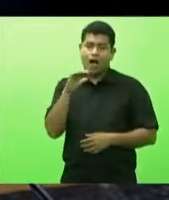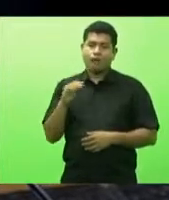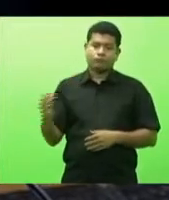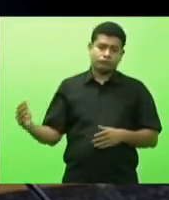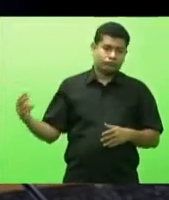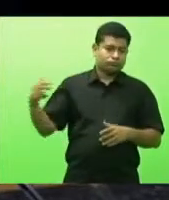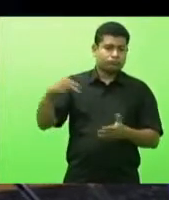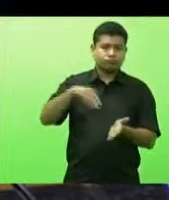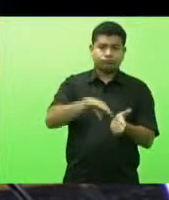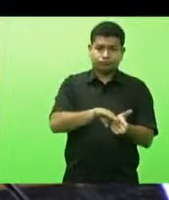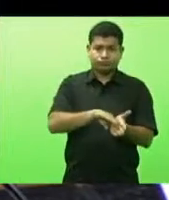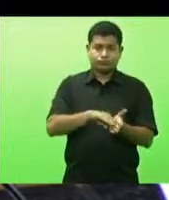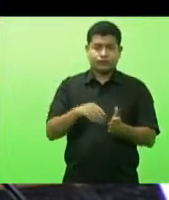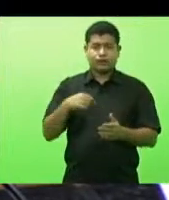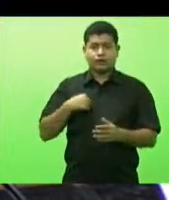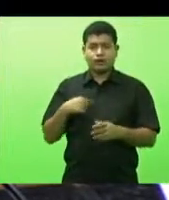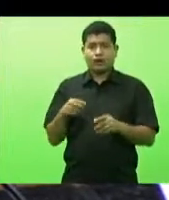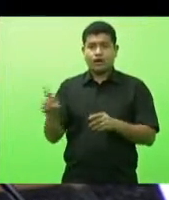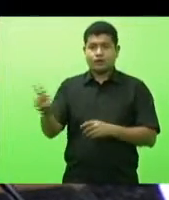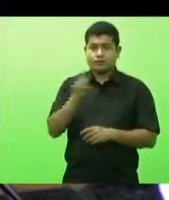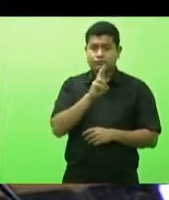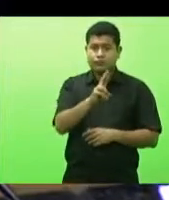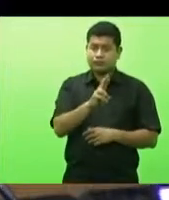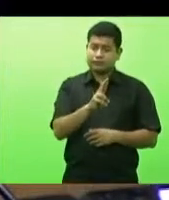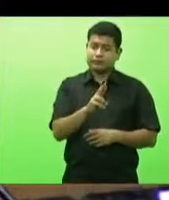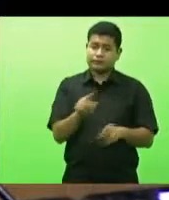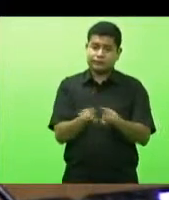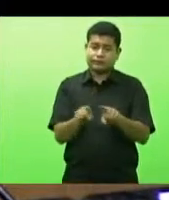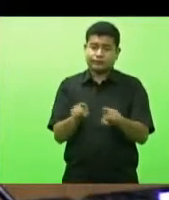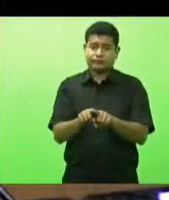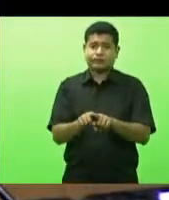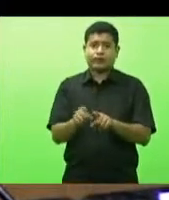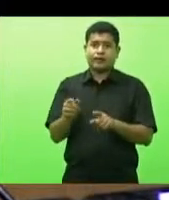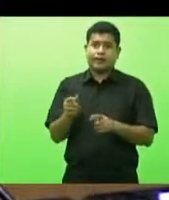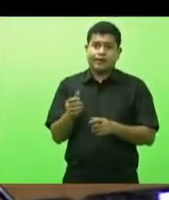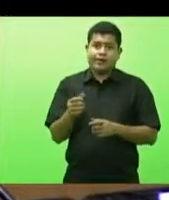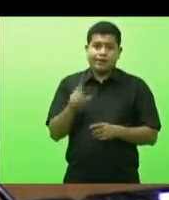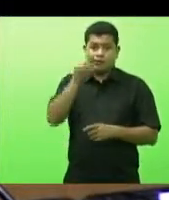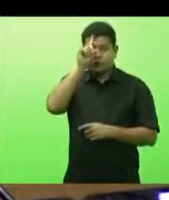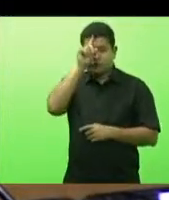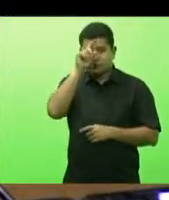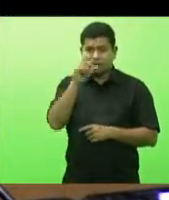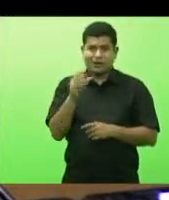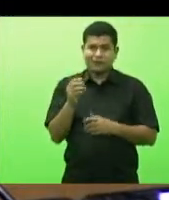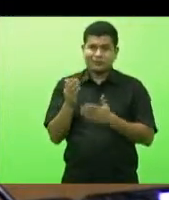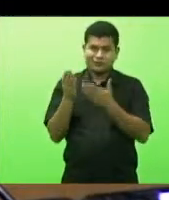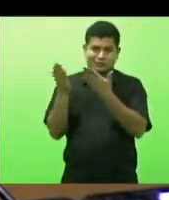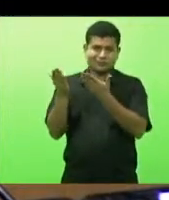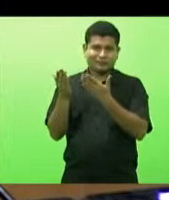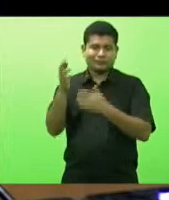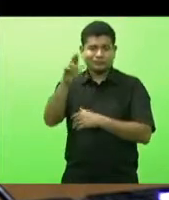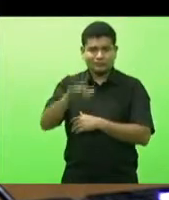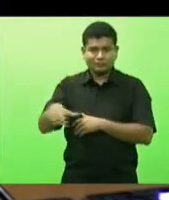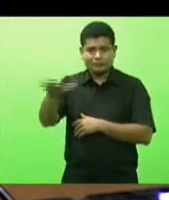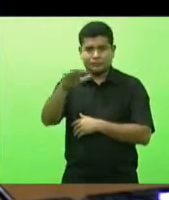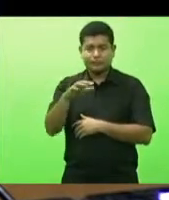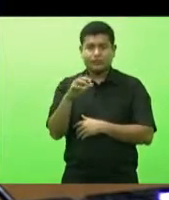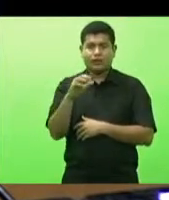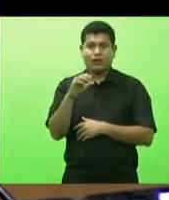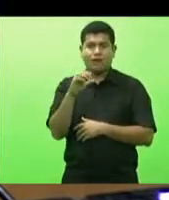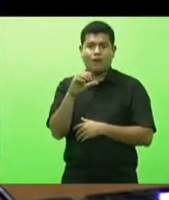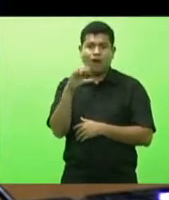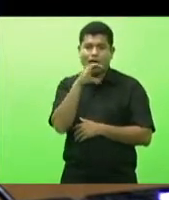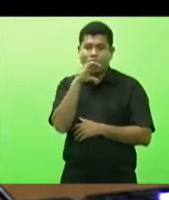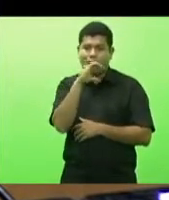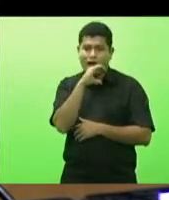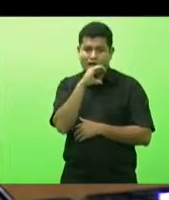assim no caso do hospital regional no ar-condicionado foi assim nessa questão das quadras esportivas que a gente estive conversando com o senhor na semana passada